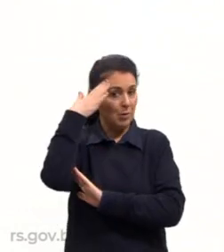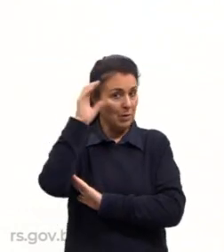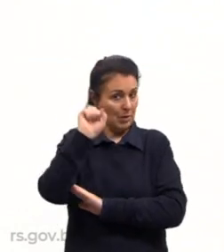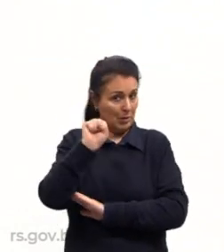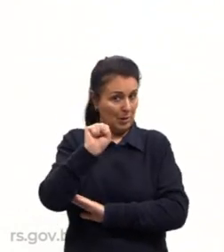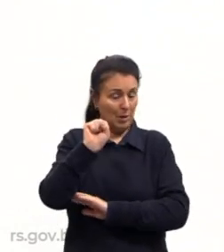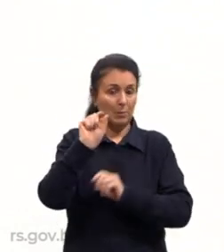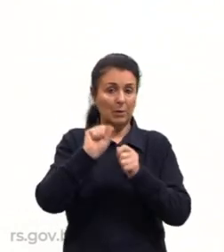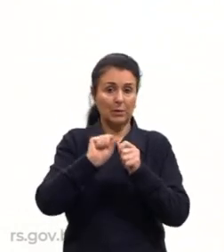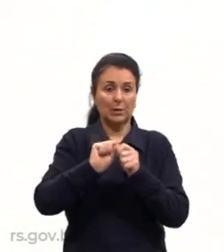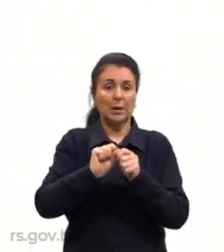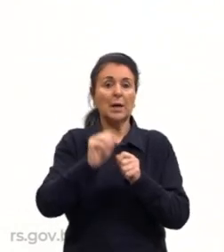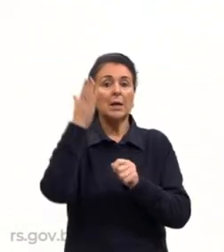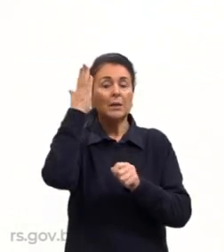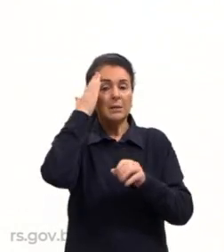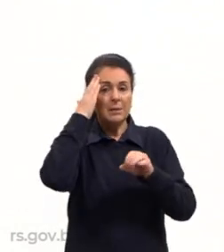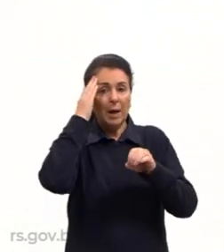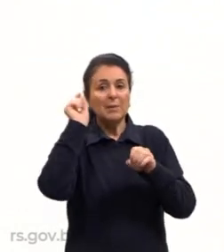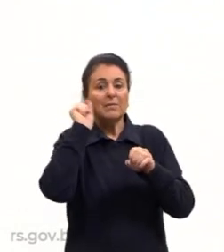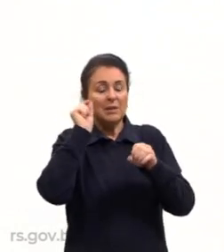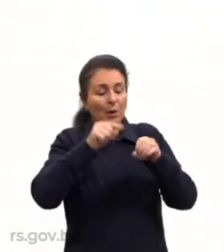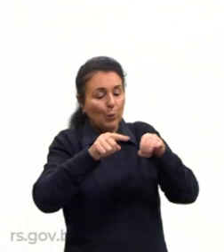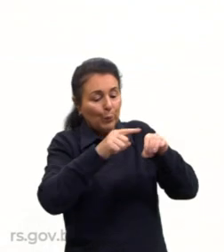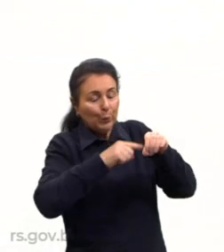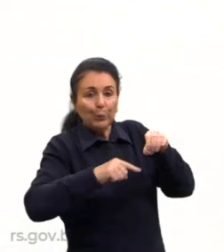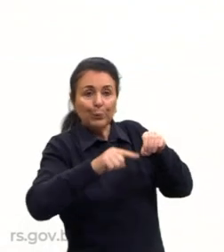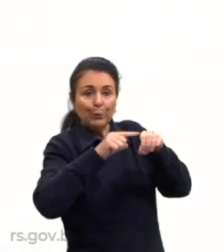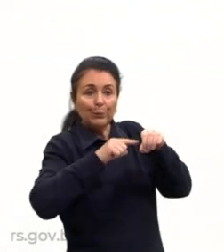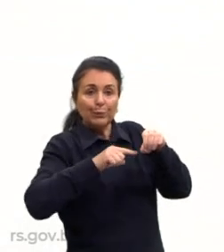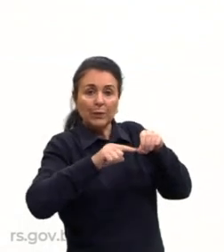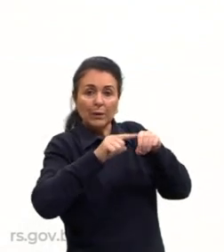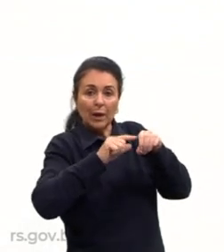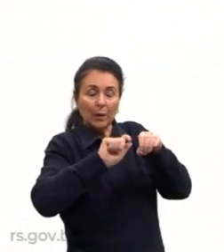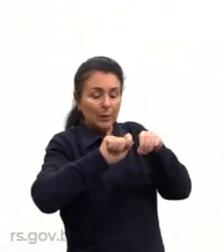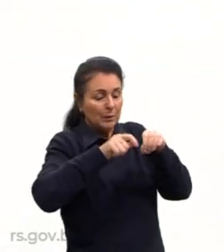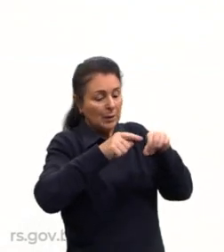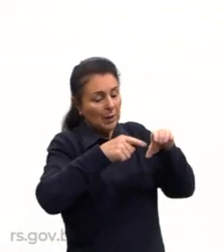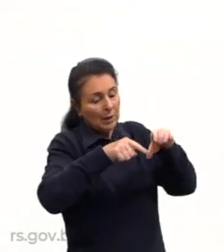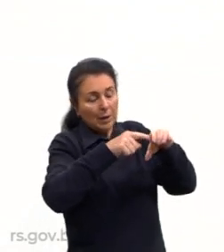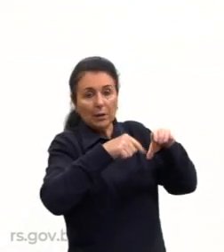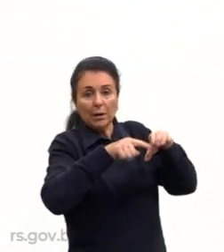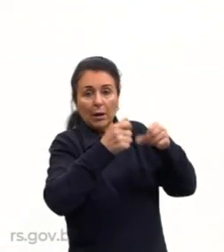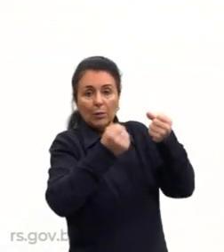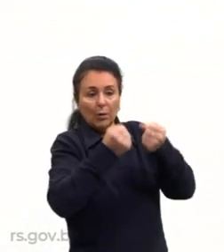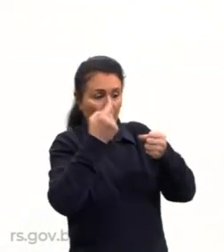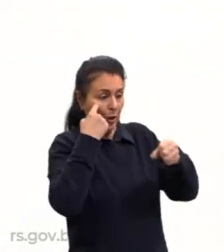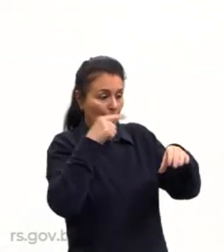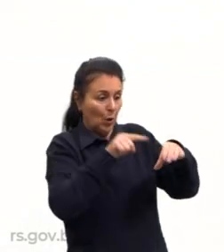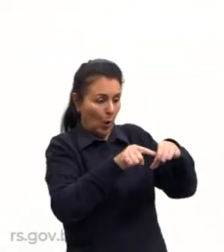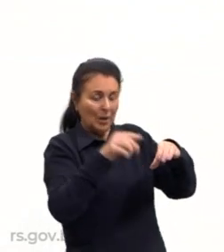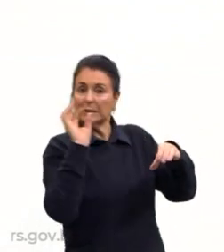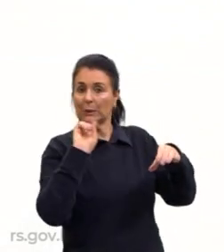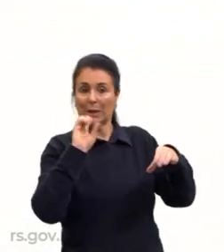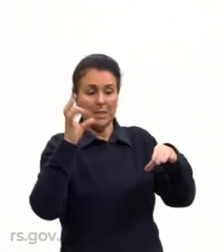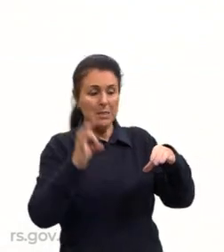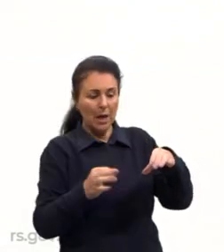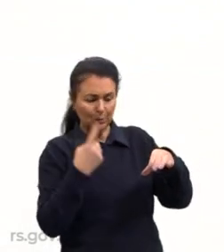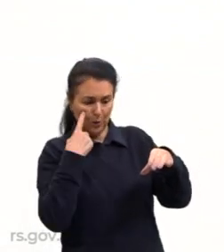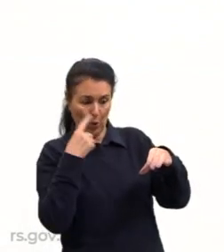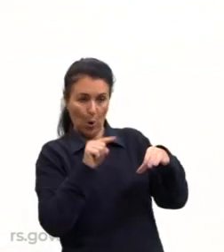pneu, ele vai saber, por exemplo, que pneu é aquele, se aquele pneu não está certo, ele olha, ele tem essa